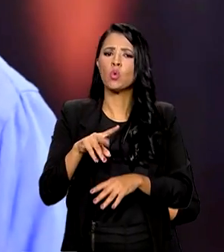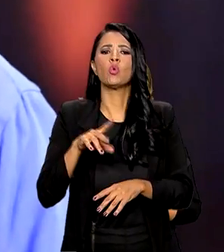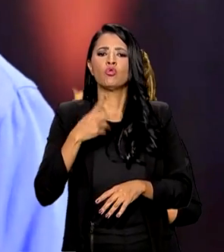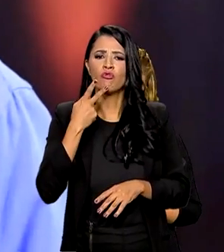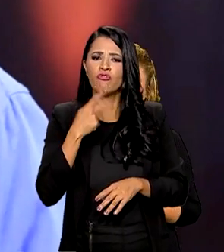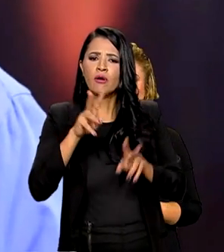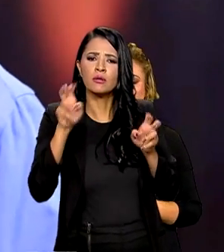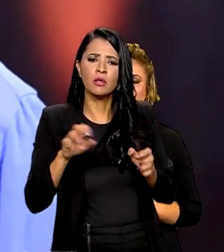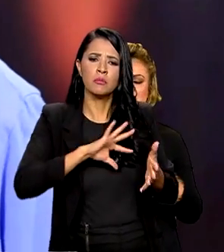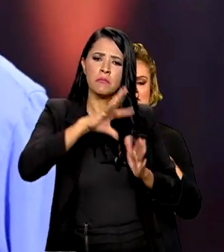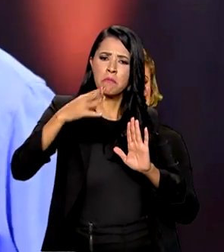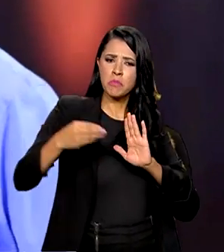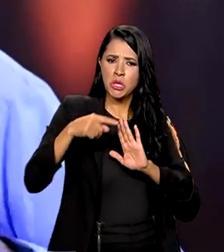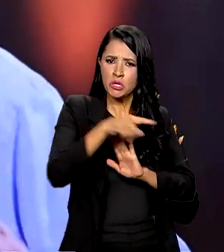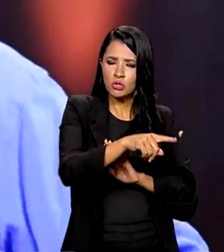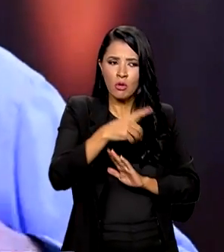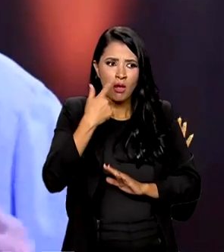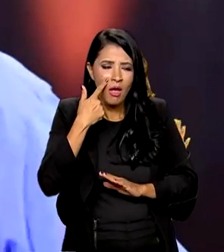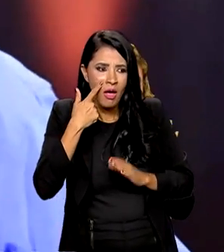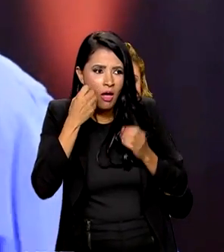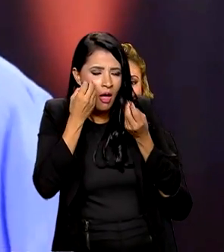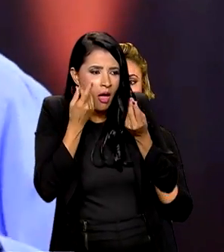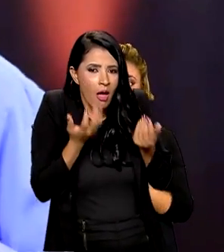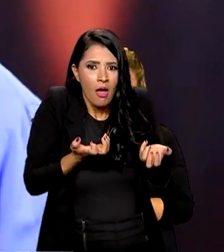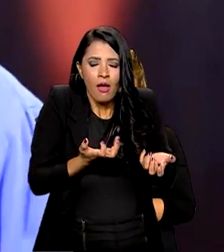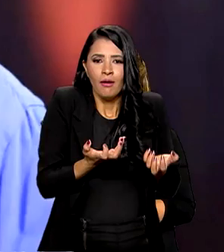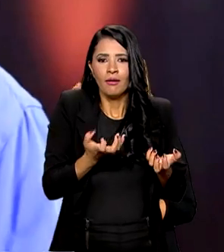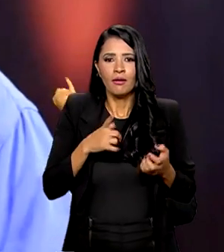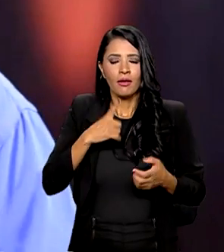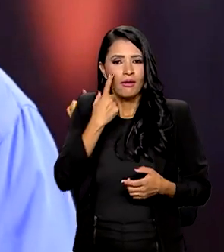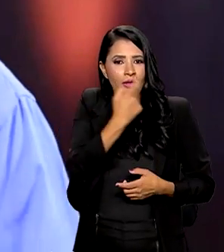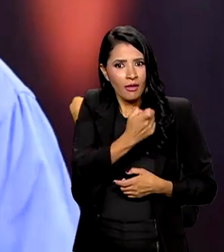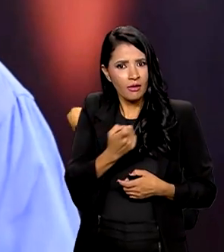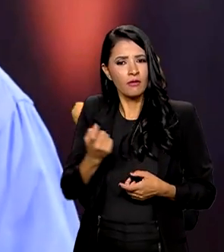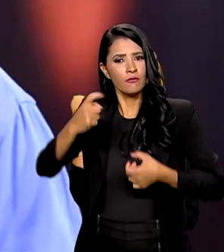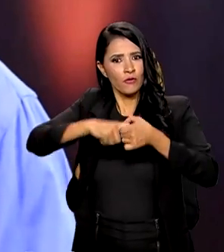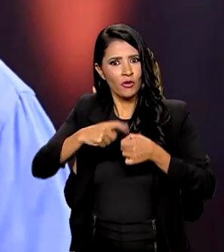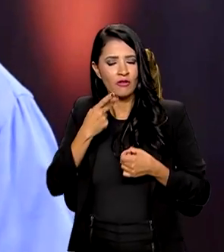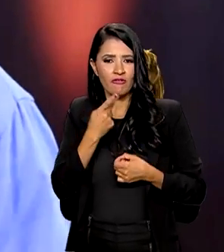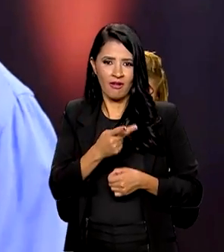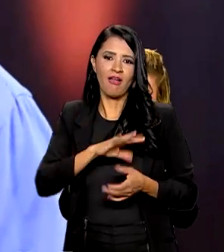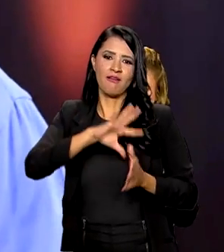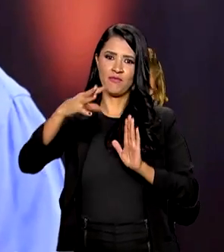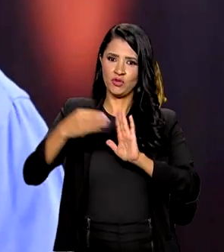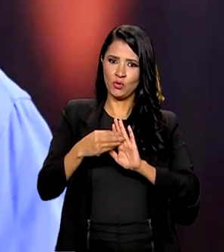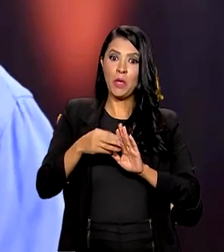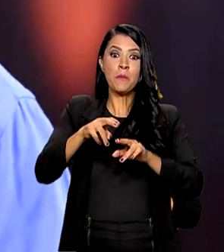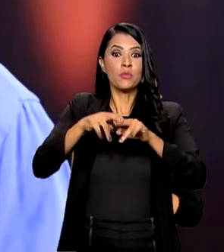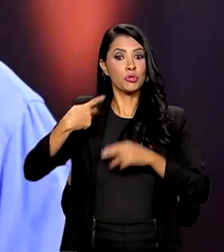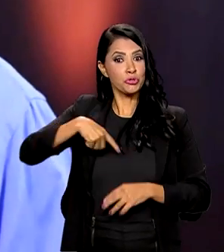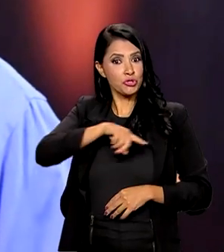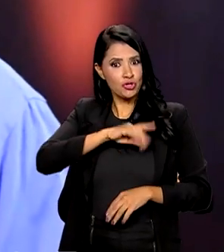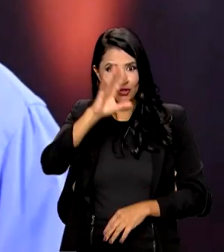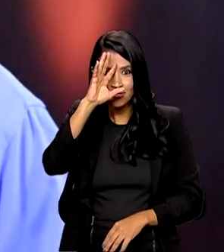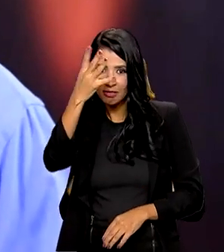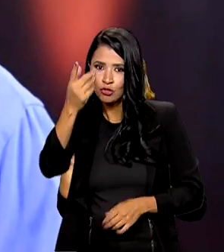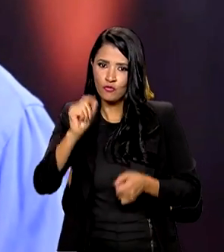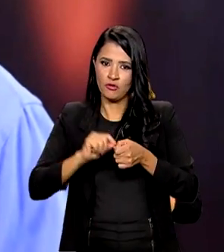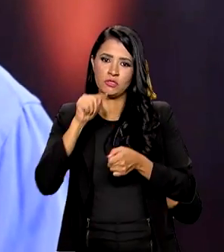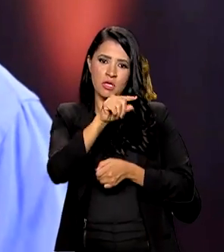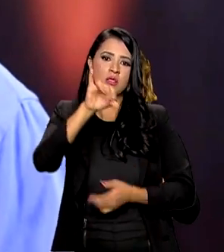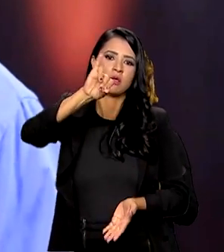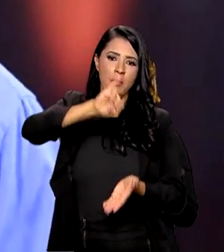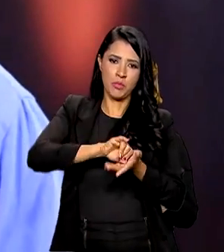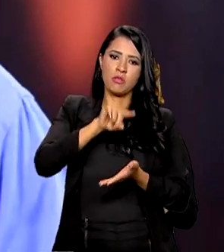Amazônia, a Amazônia é o menino dos olhos do mundo inteiro, aonde eu volto a te falar da Amazônia. Por isso é que nós decidimos fazer em Belém